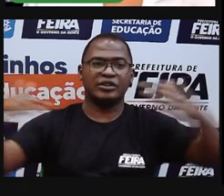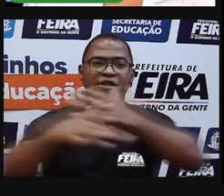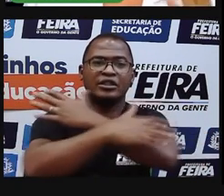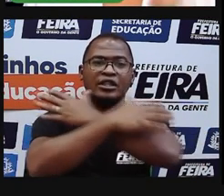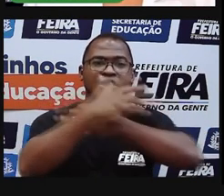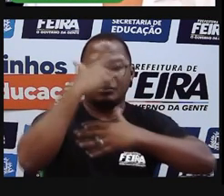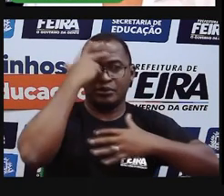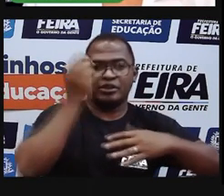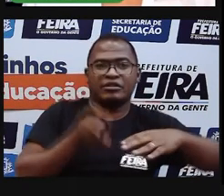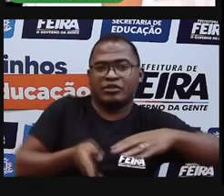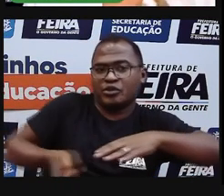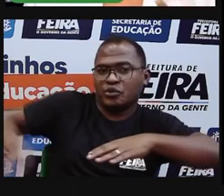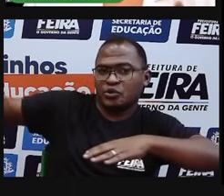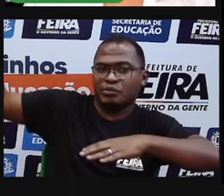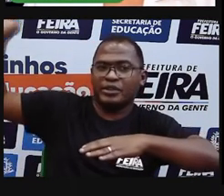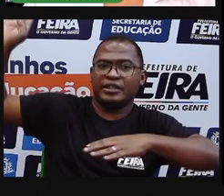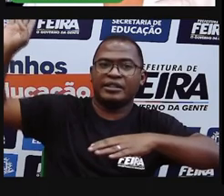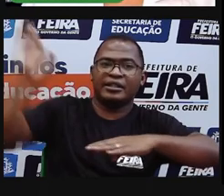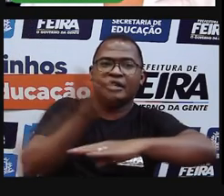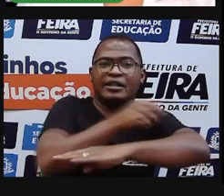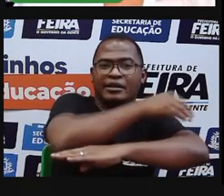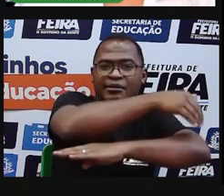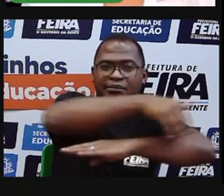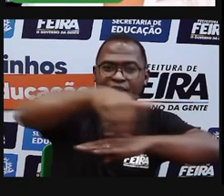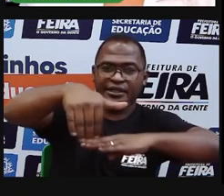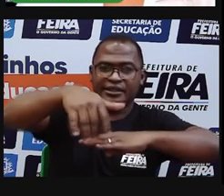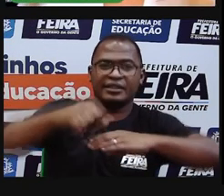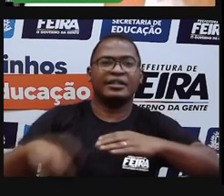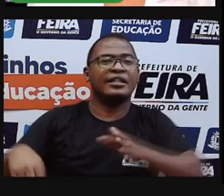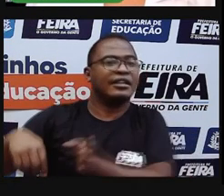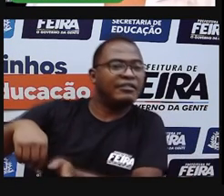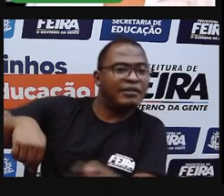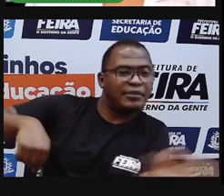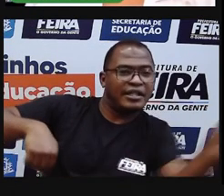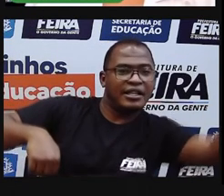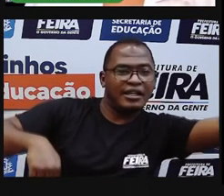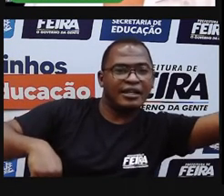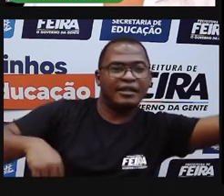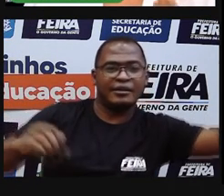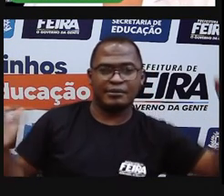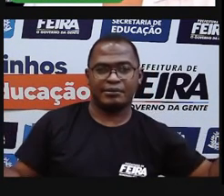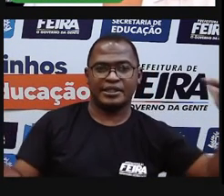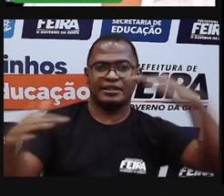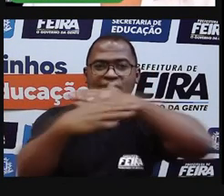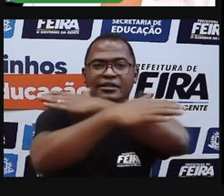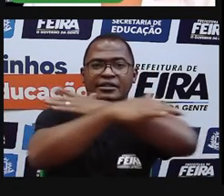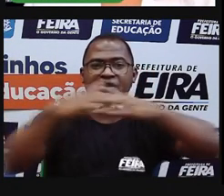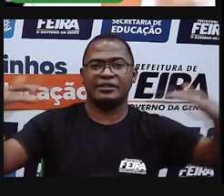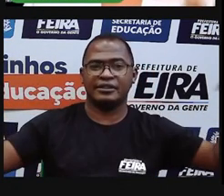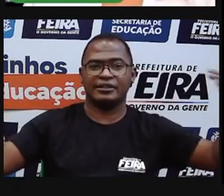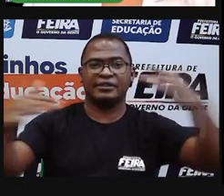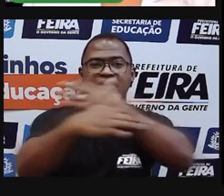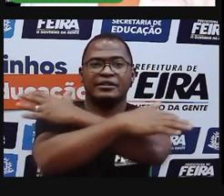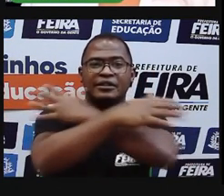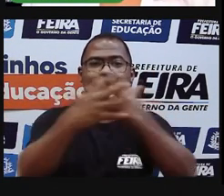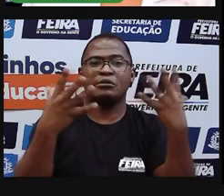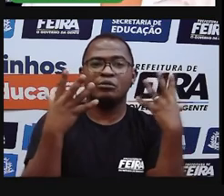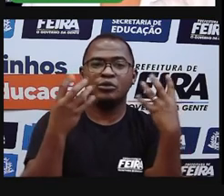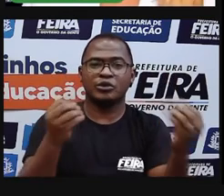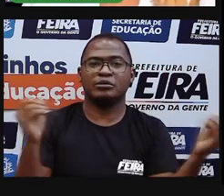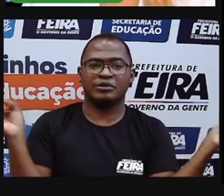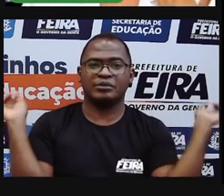usam as nossas estradas. Então, isso facilitou o crescimento. E hoje, nós temos a nossa cidade,